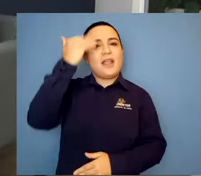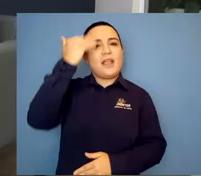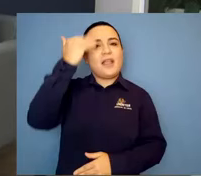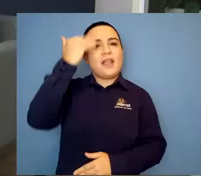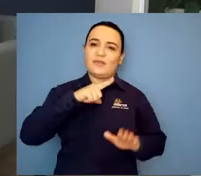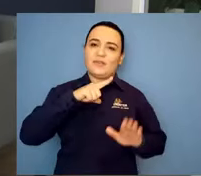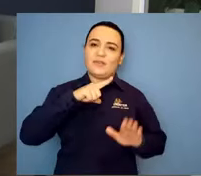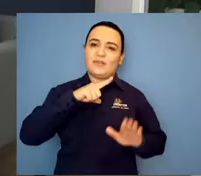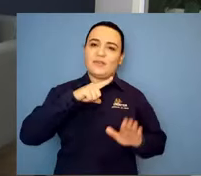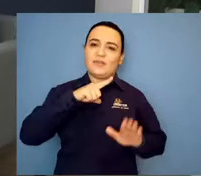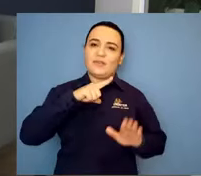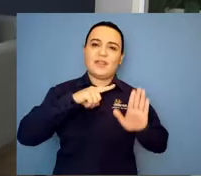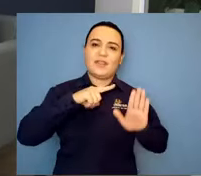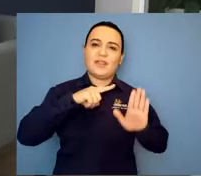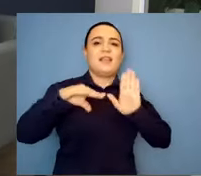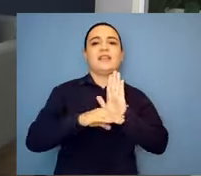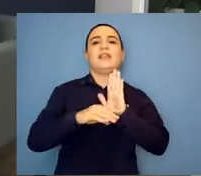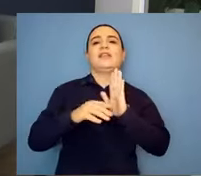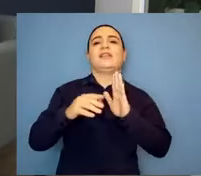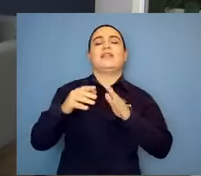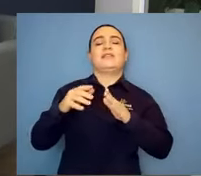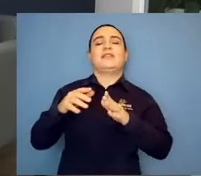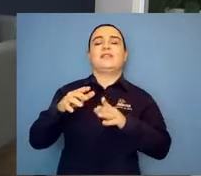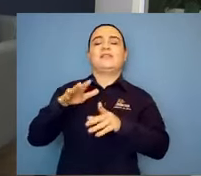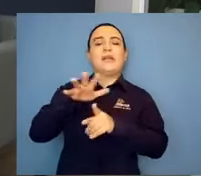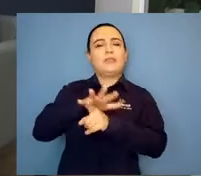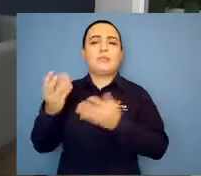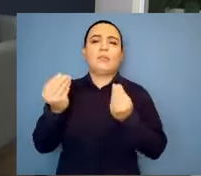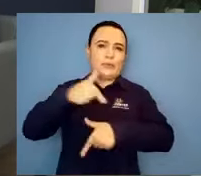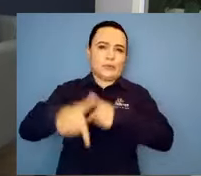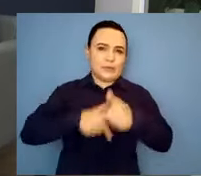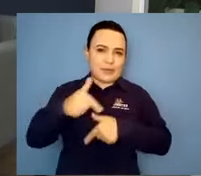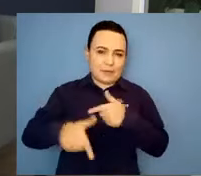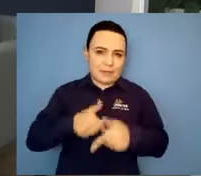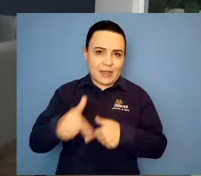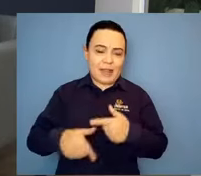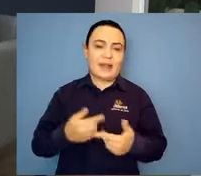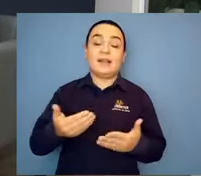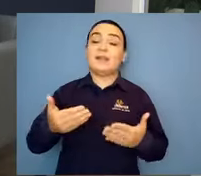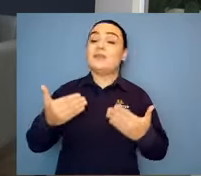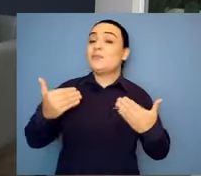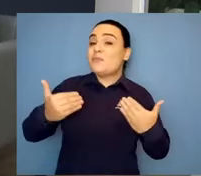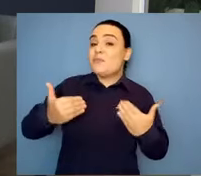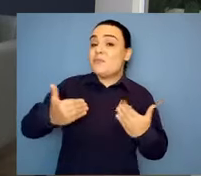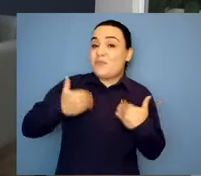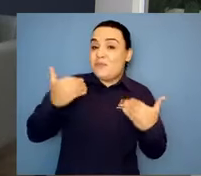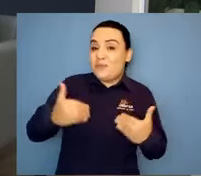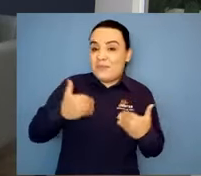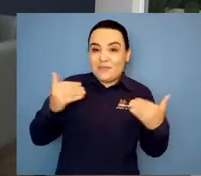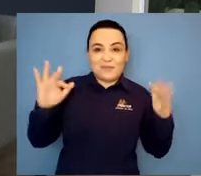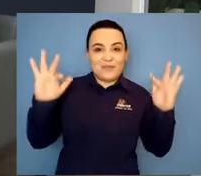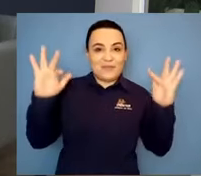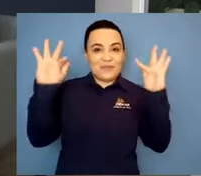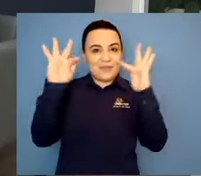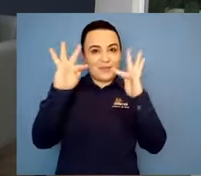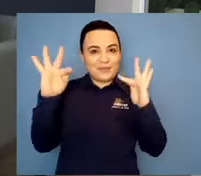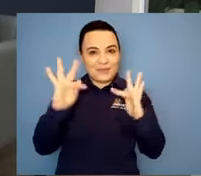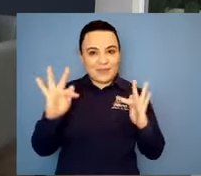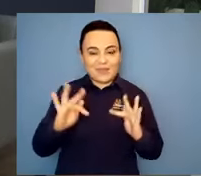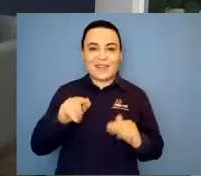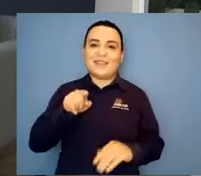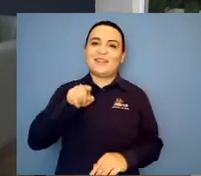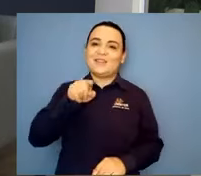conseguiu estar aqui conosco, eu fiquei, estou muito feliz por isso, né, pela tua presença. E eu que